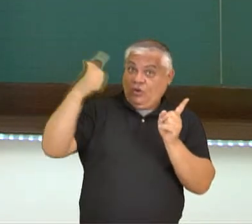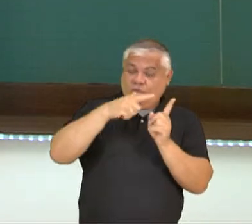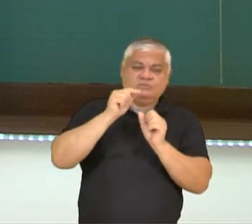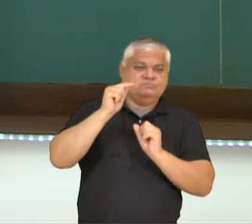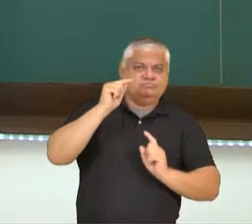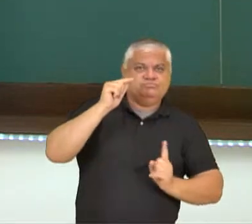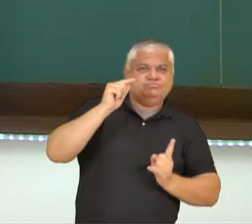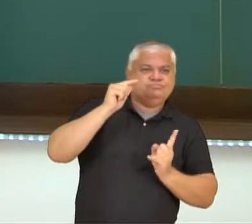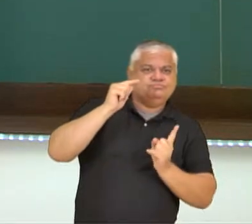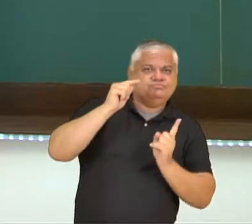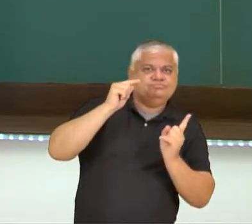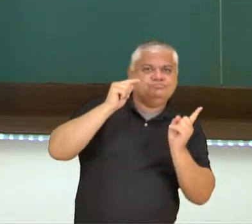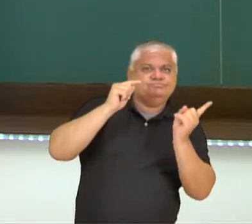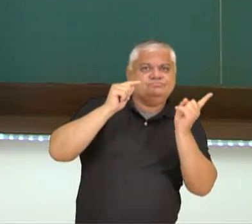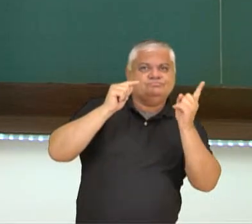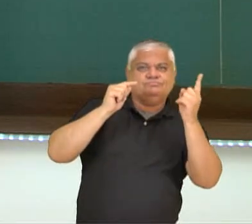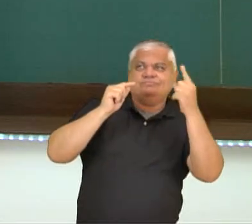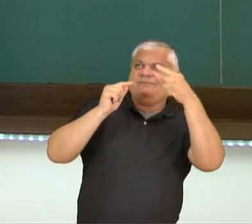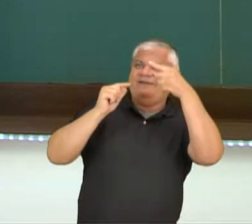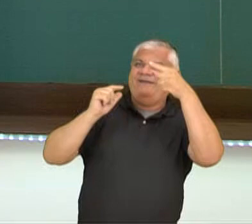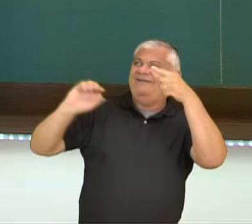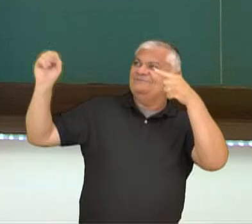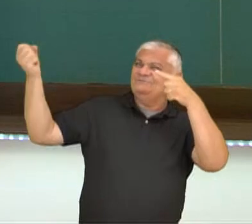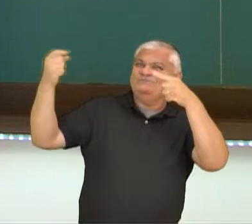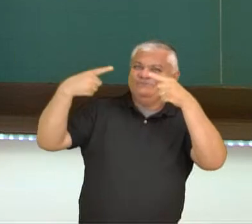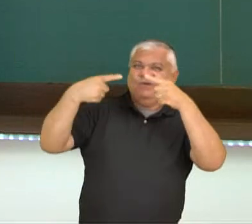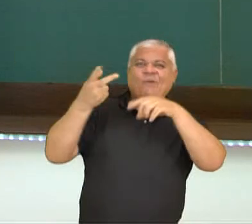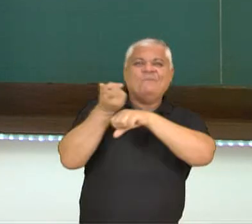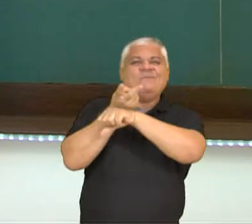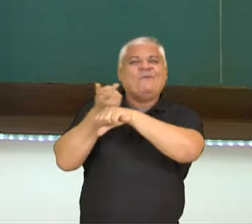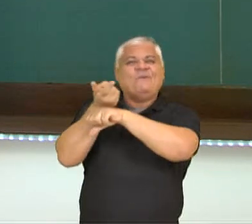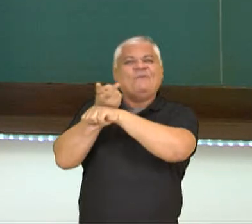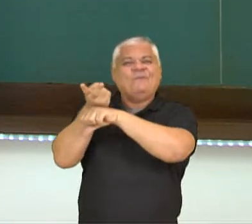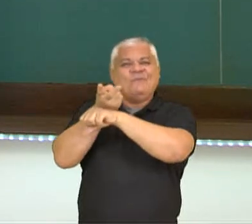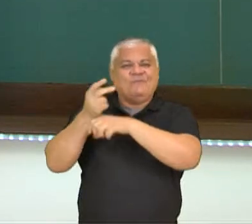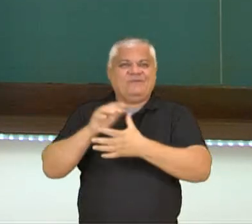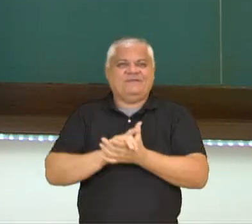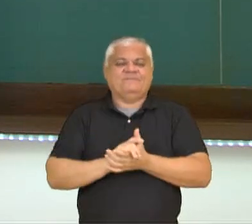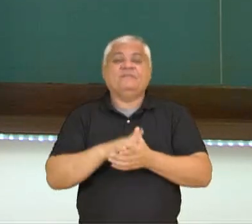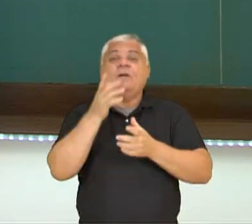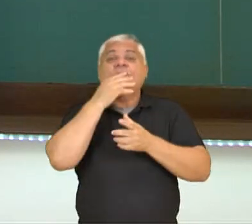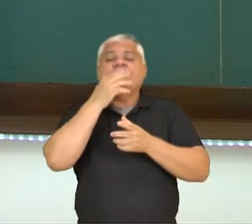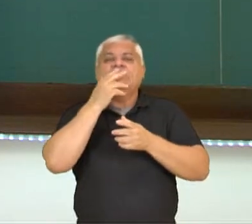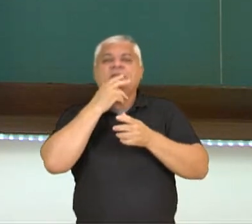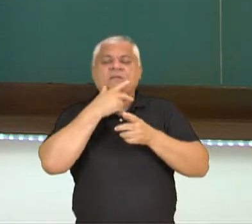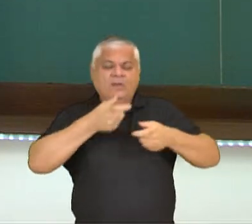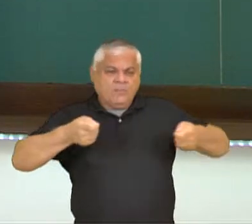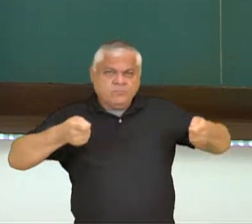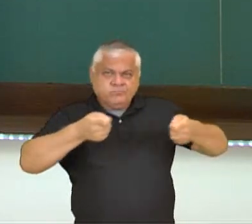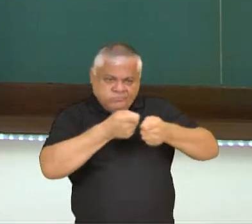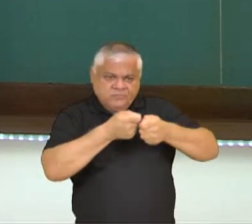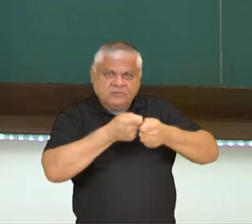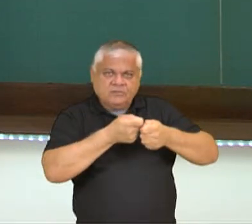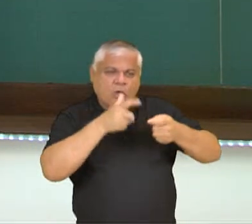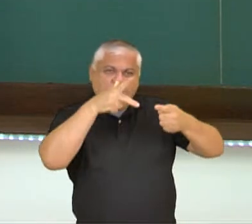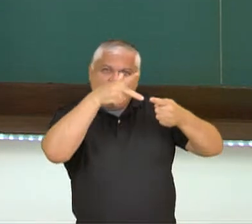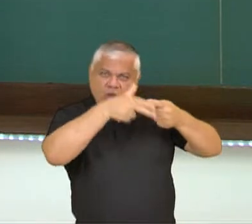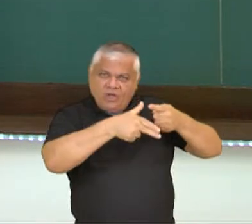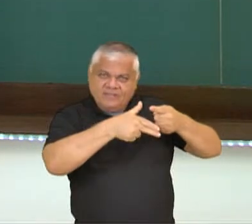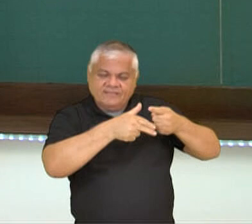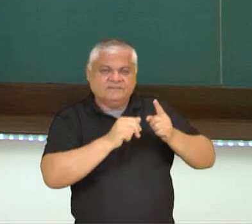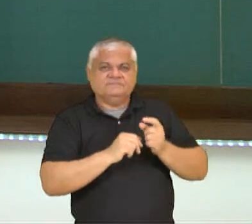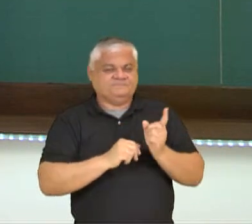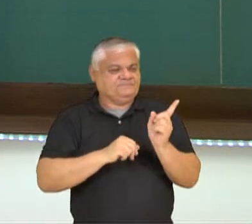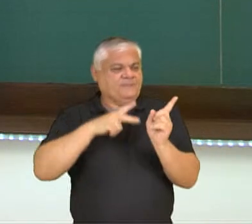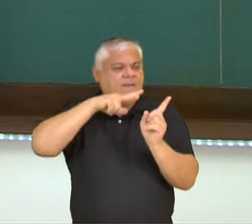tentando encontrar a luz, tá? Quando a gente realiza a poda, por exemplo, que é o corte dessa gema apical